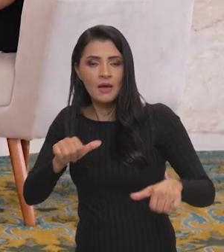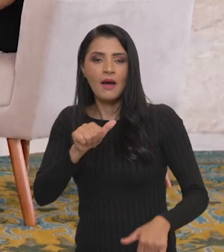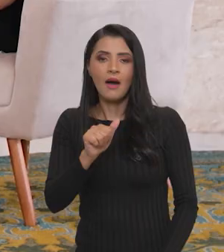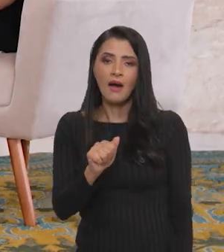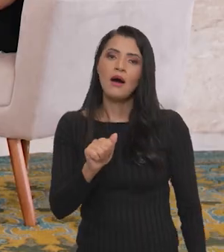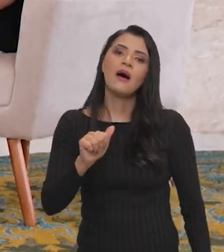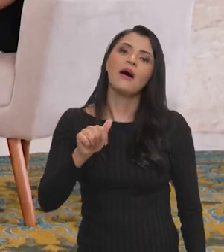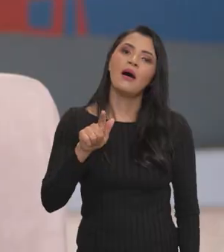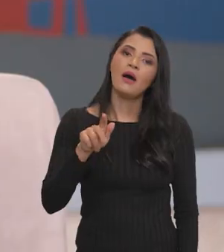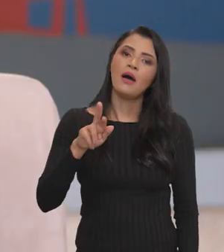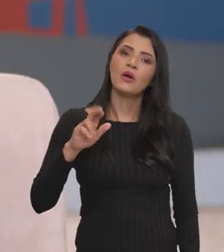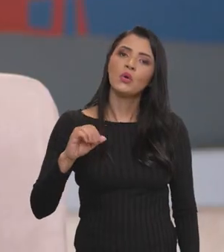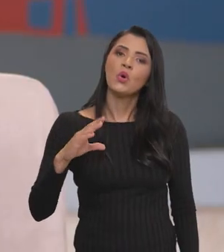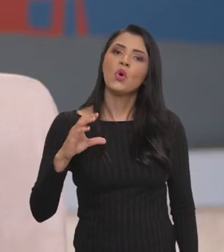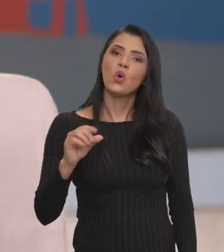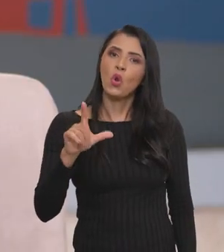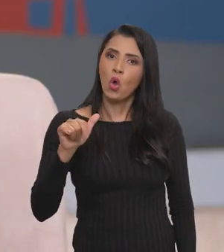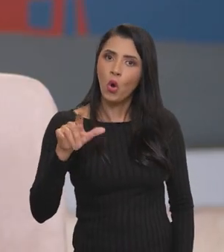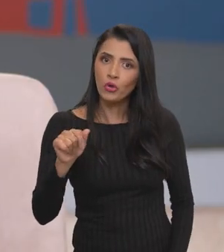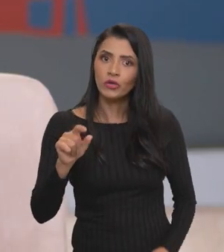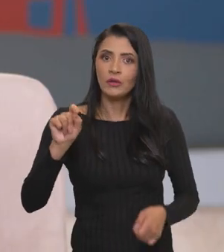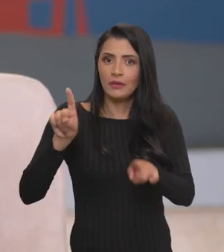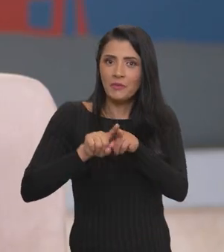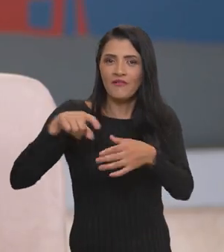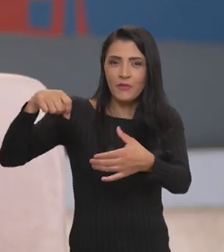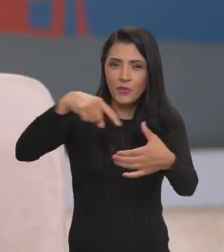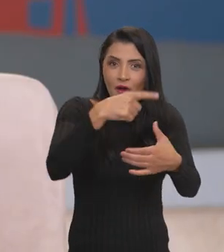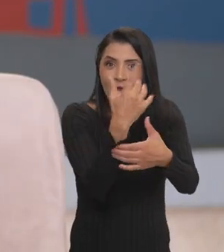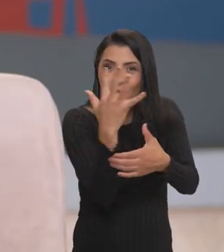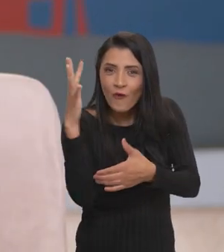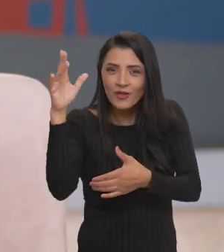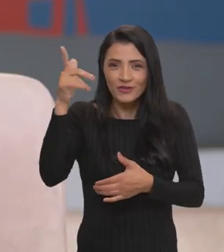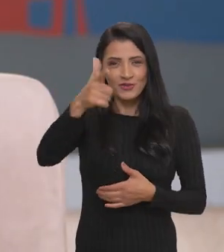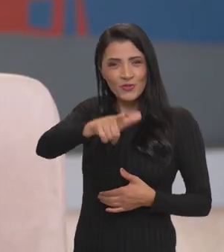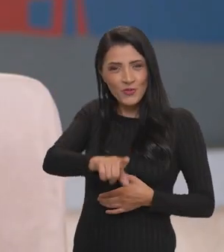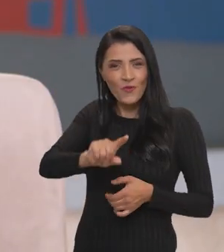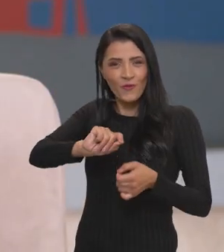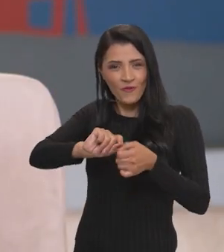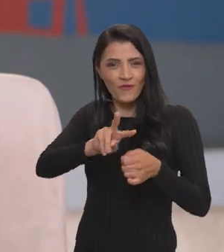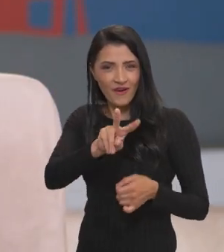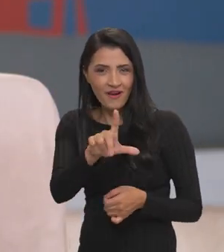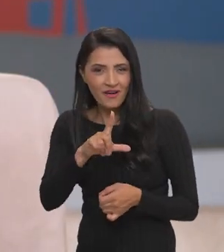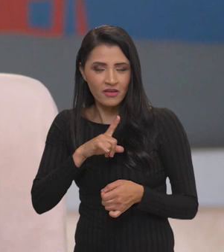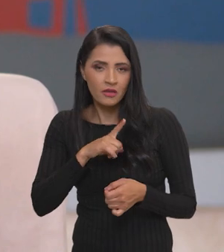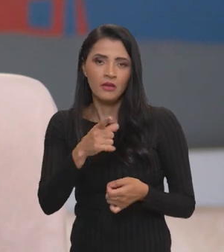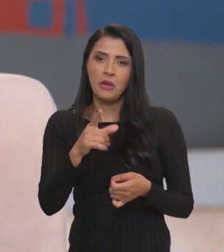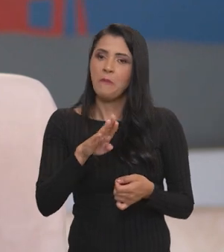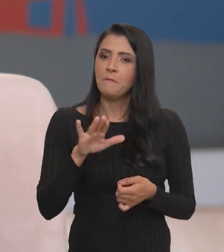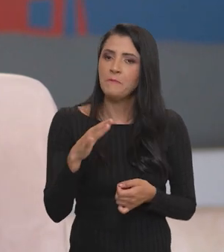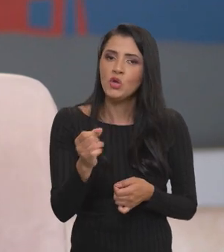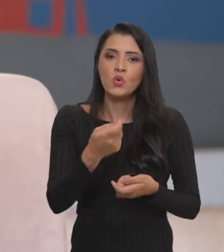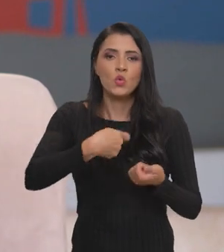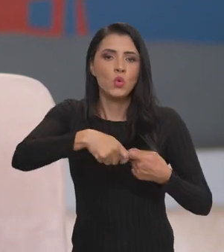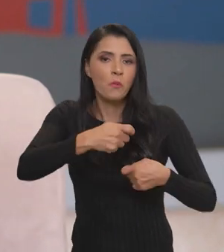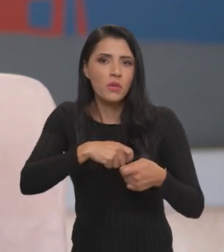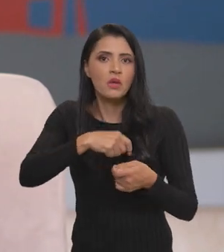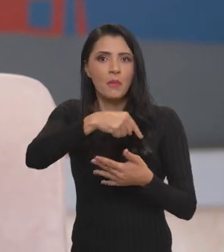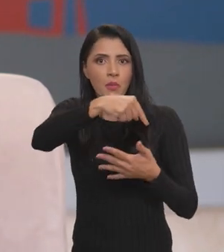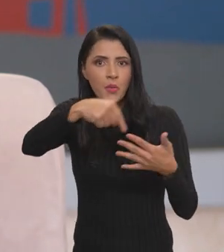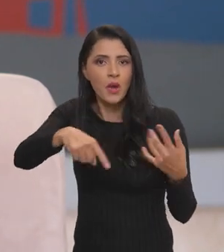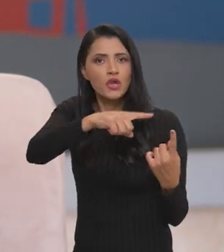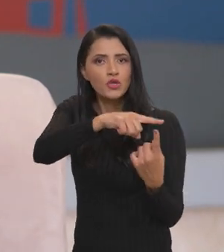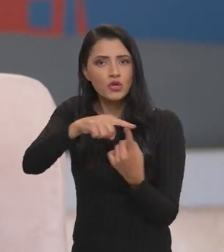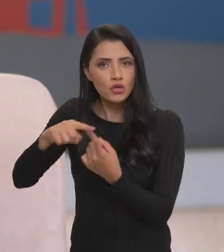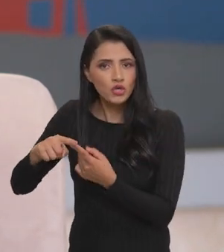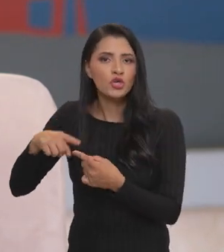transição agroecológica, quem vai reconstruir suas florestas, produtos da bioeconomia. Então, para todas essas linhas,